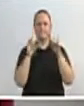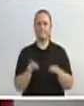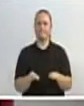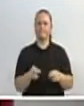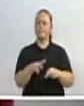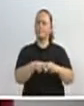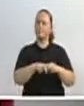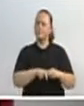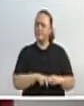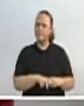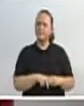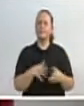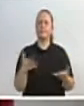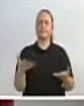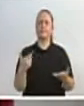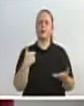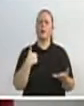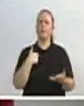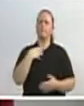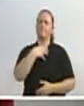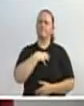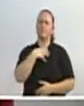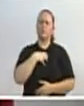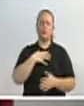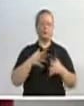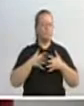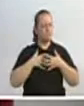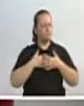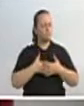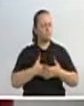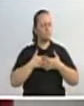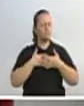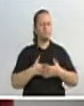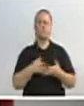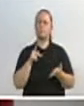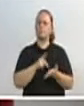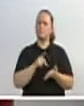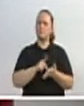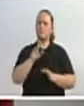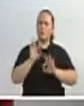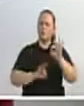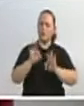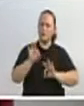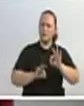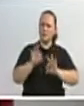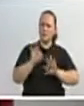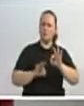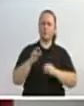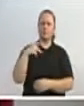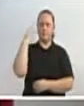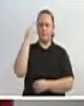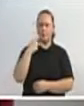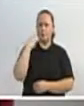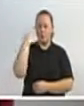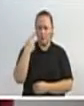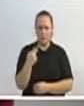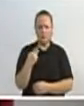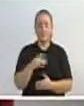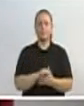Esse espírito é um espírito bastante complexo em qualquer organização política. Eu